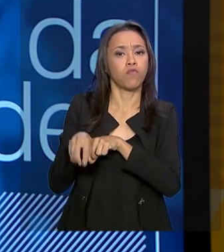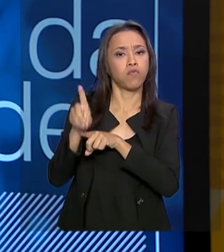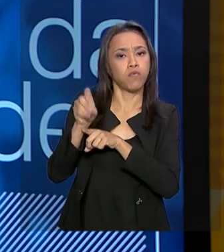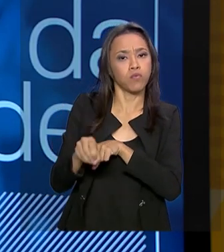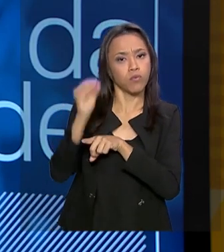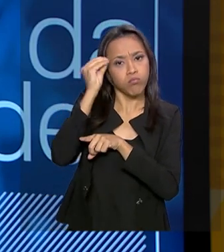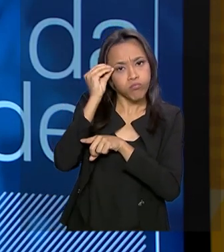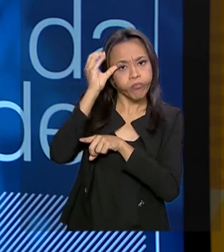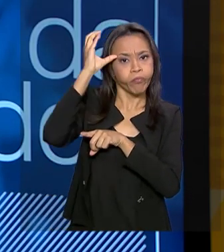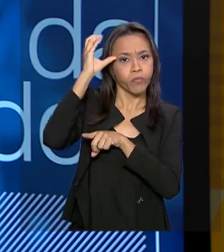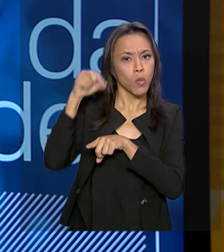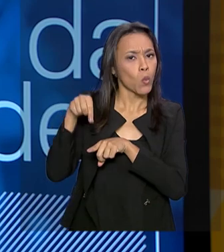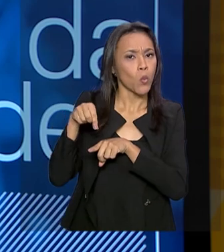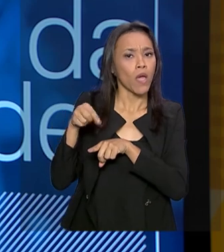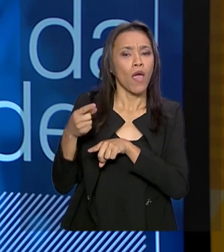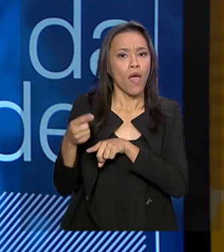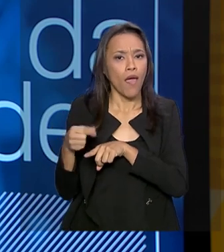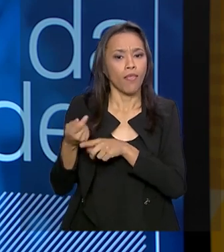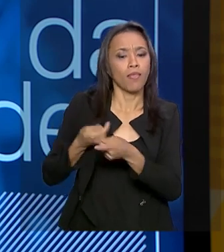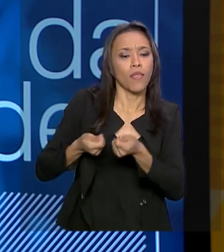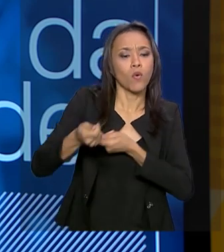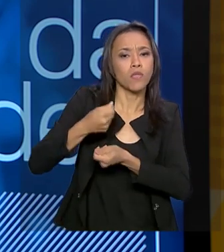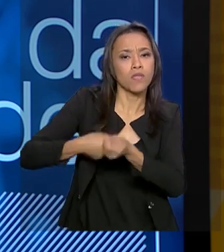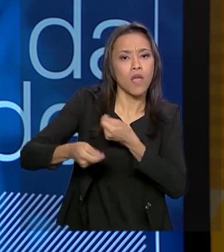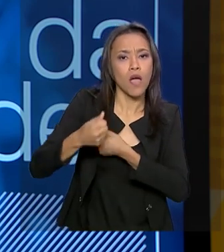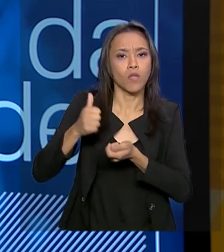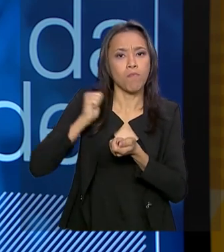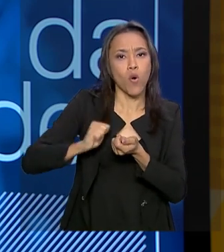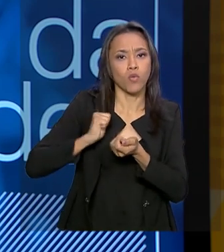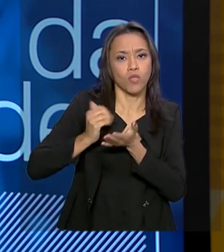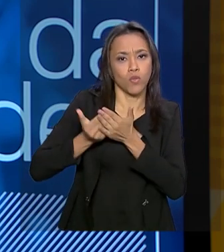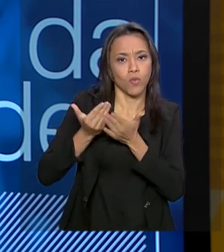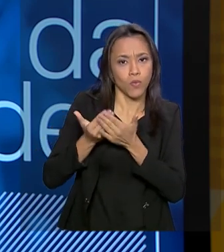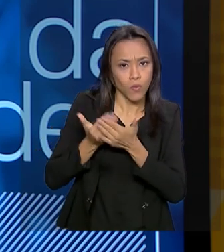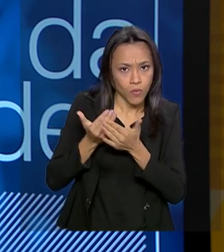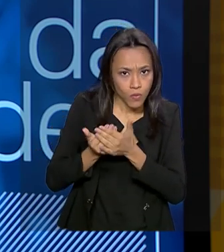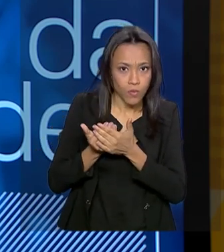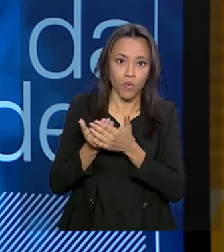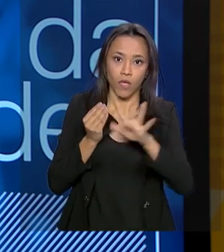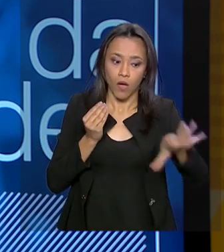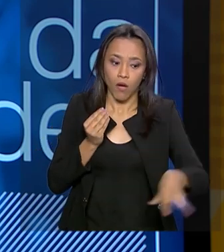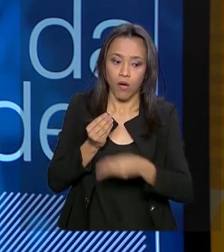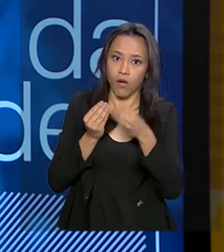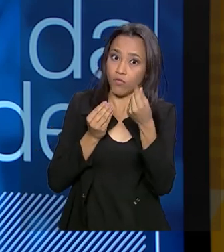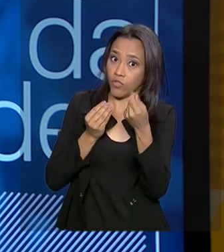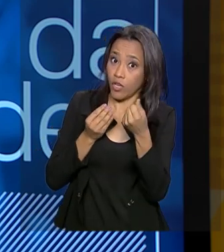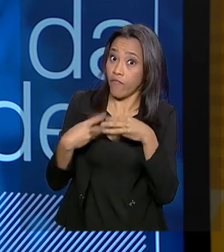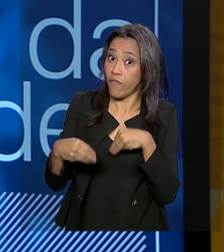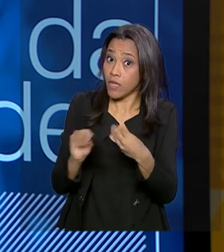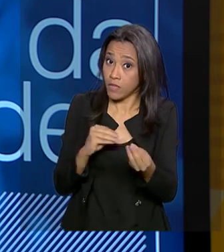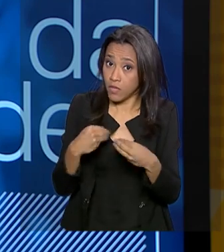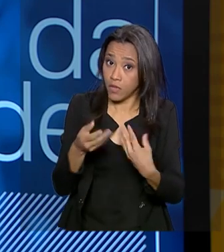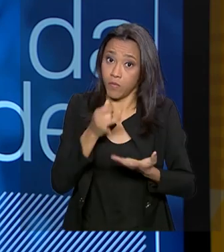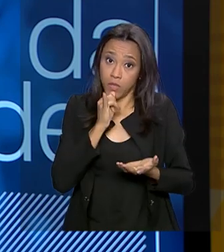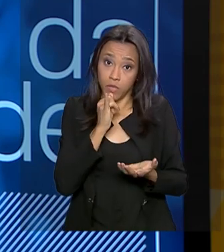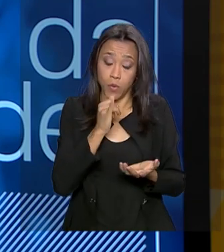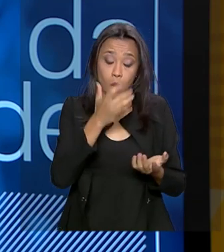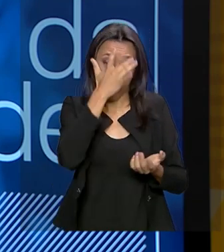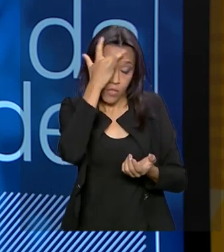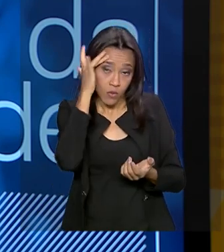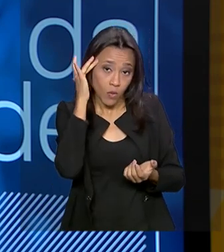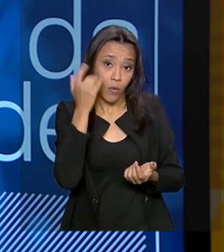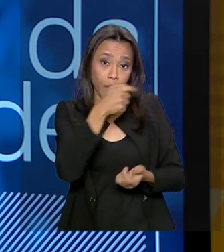que vai ser um fundo negociado em bolsa, recursos adicionais e flexíveis. Então, aquela pessoa que quer investir